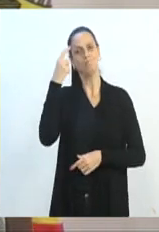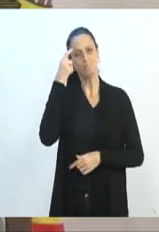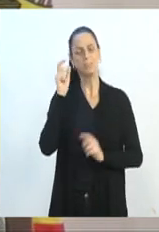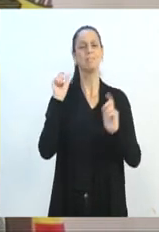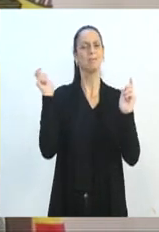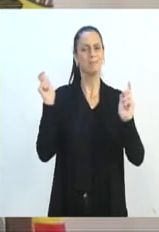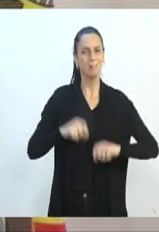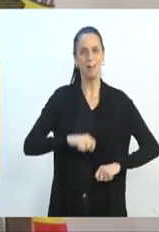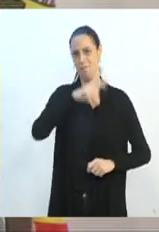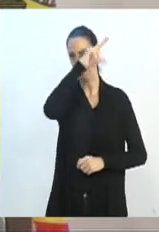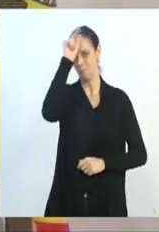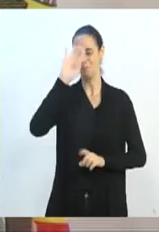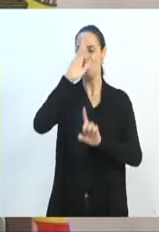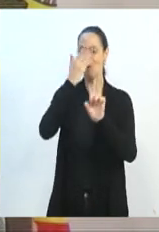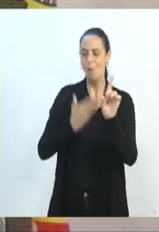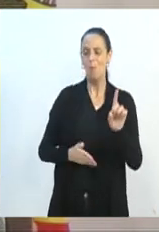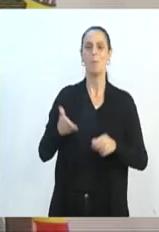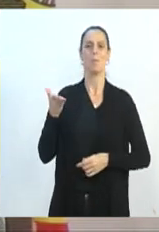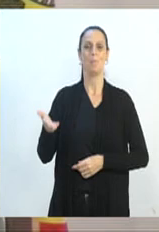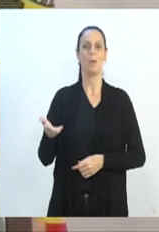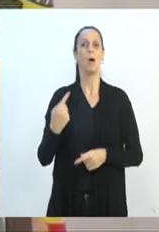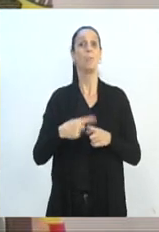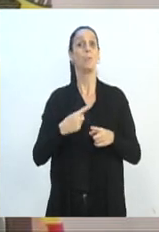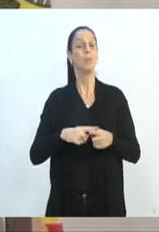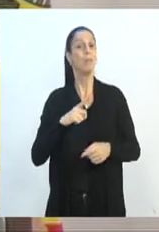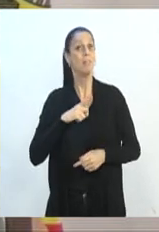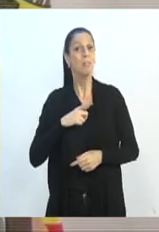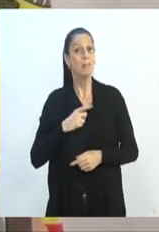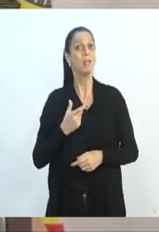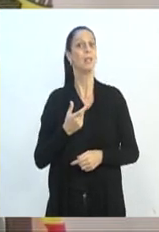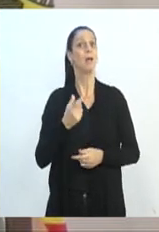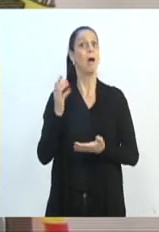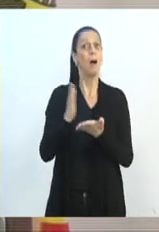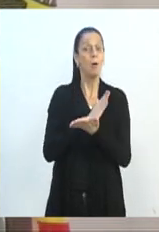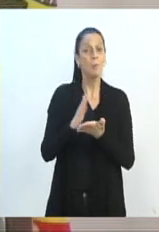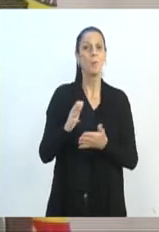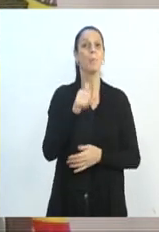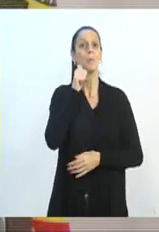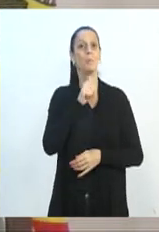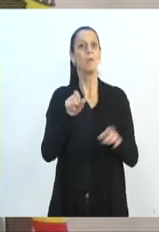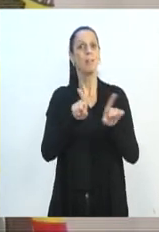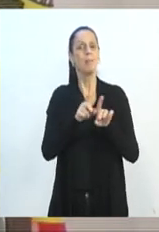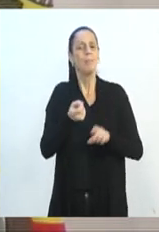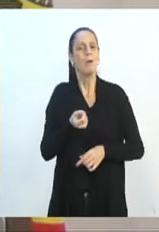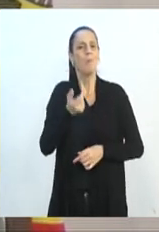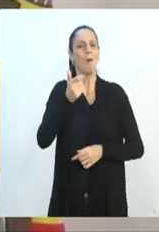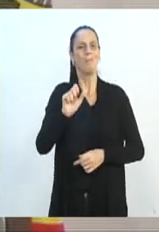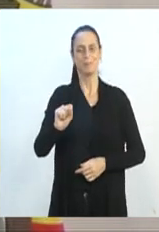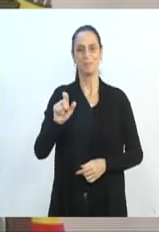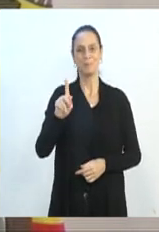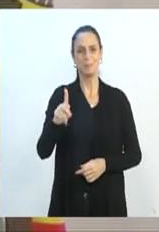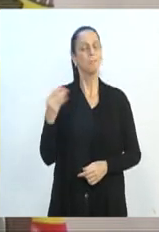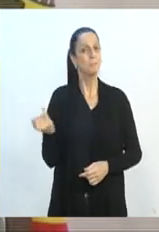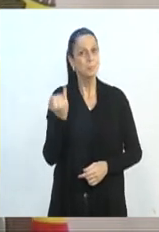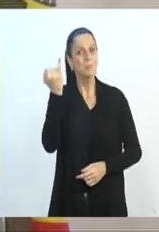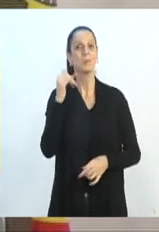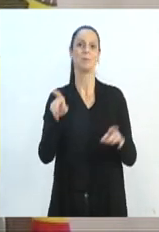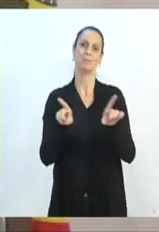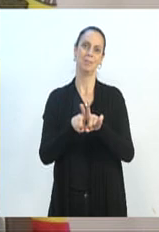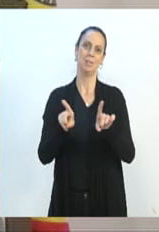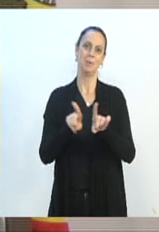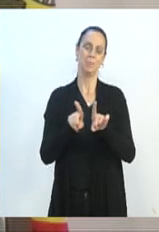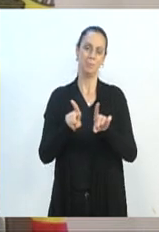outras tantos servidores que já estão findando a sua carreira, estão no seu descanso merecido. Seria importante esse